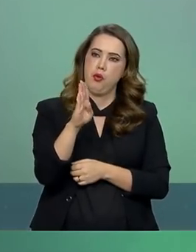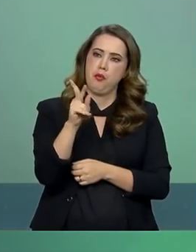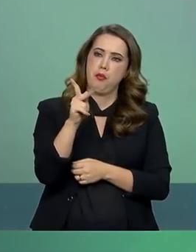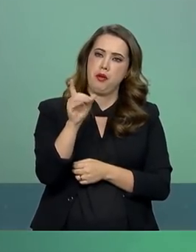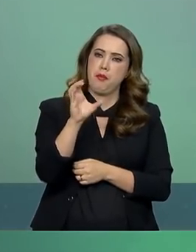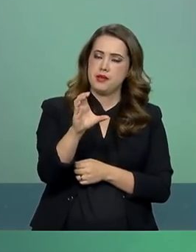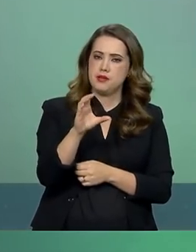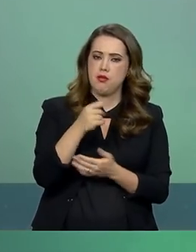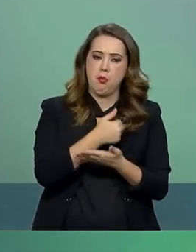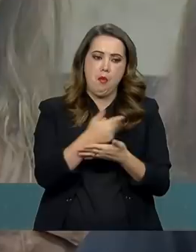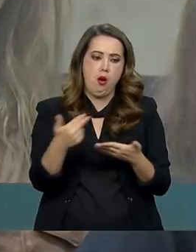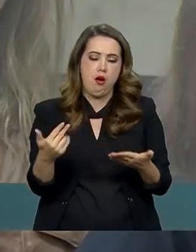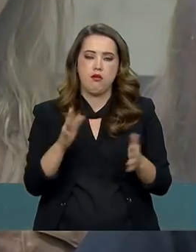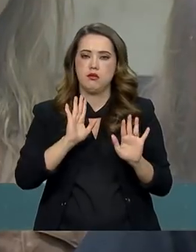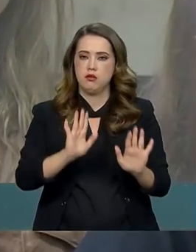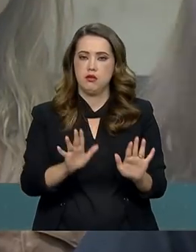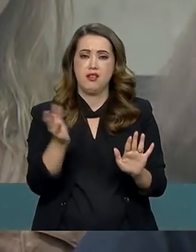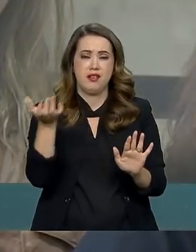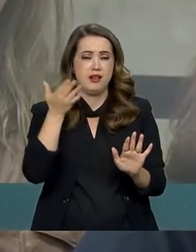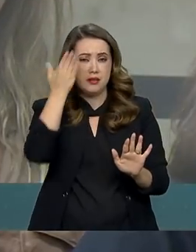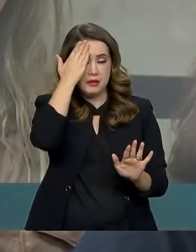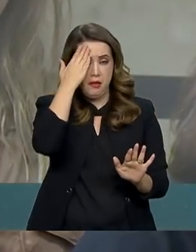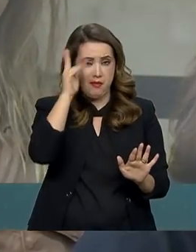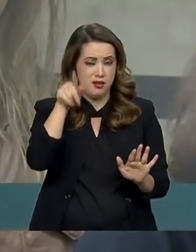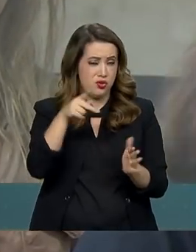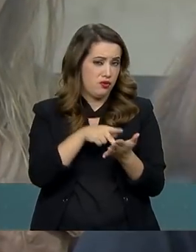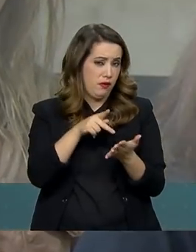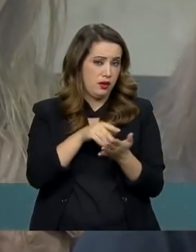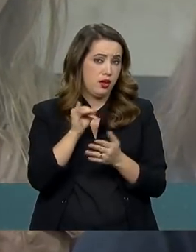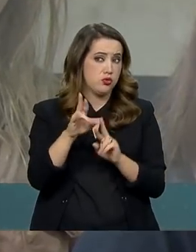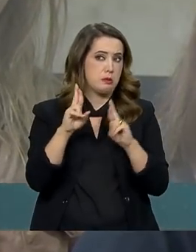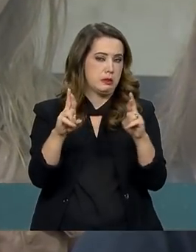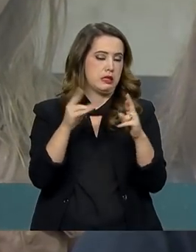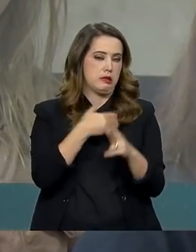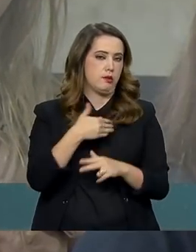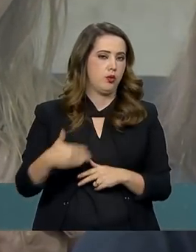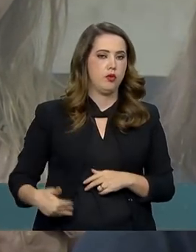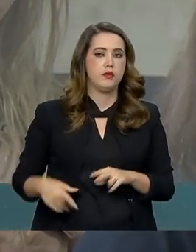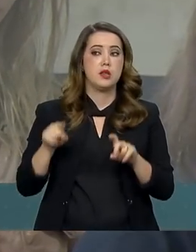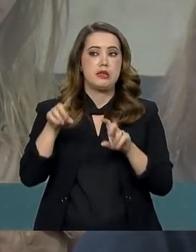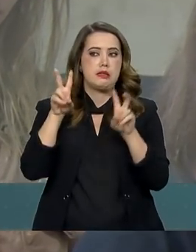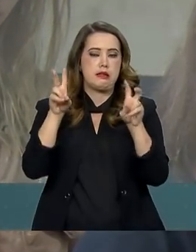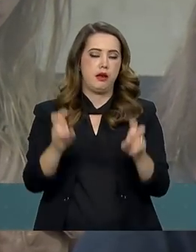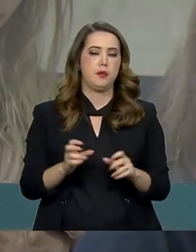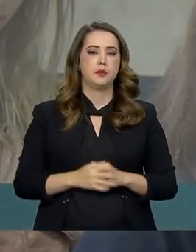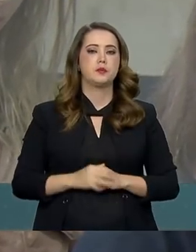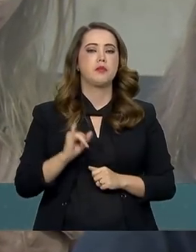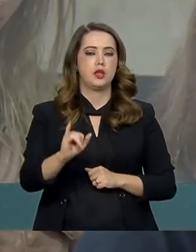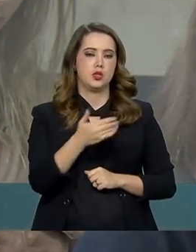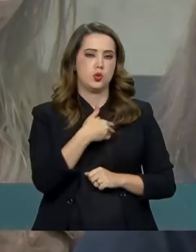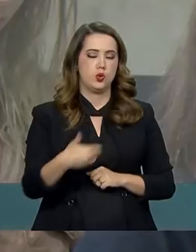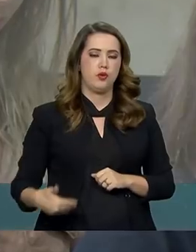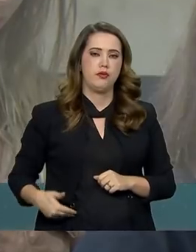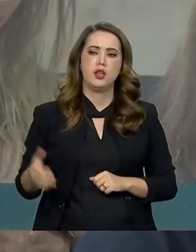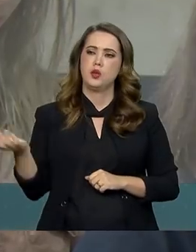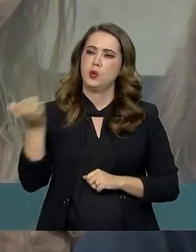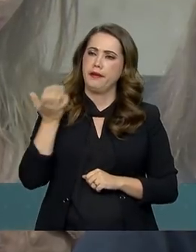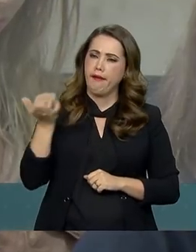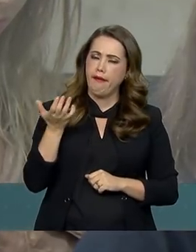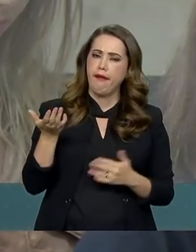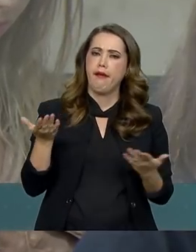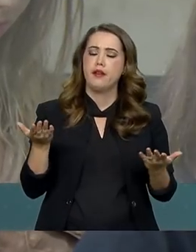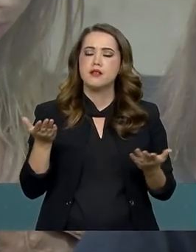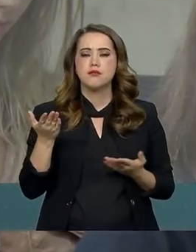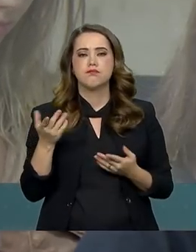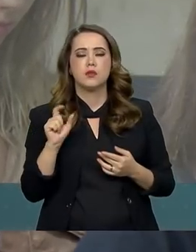Queria, na verdade, qual a expectativa do governo em relação a isso, e também se o governo pretende, isso tem a ver com a regra